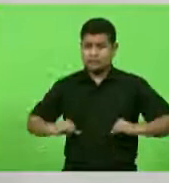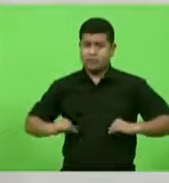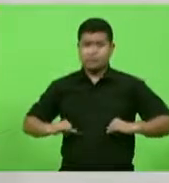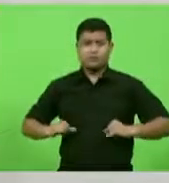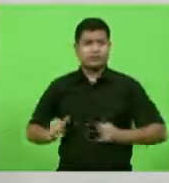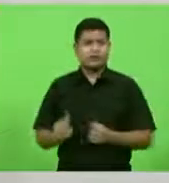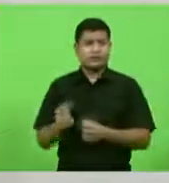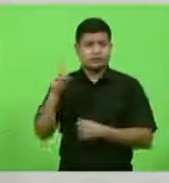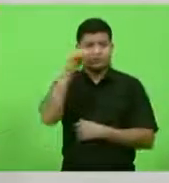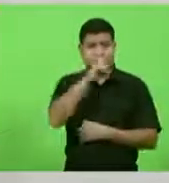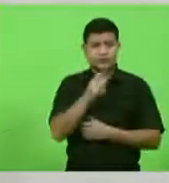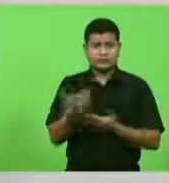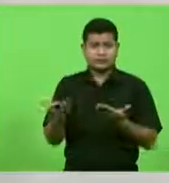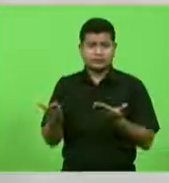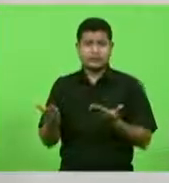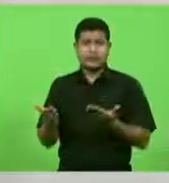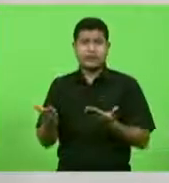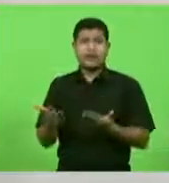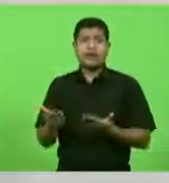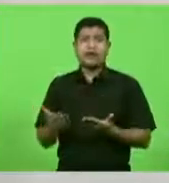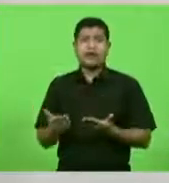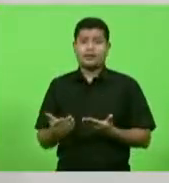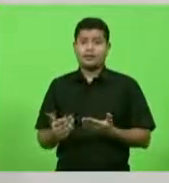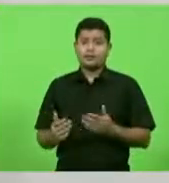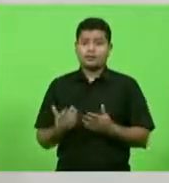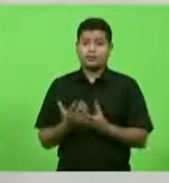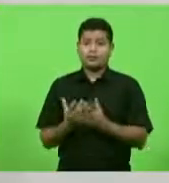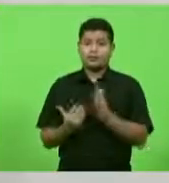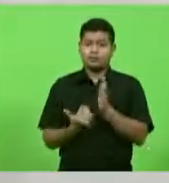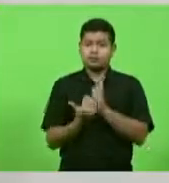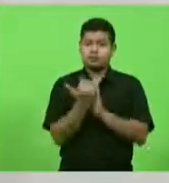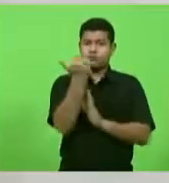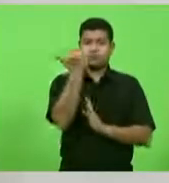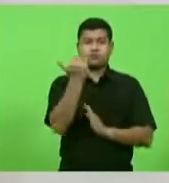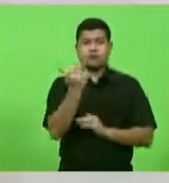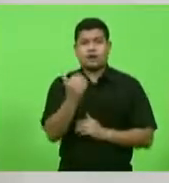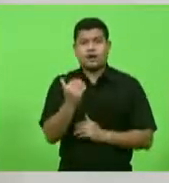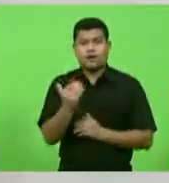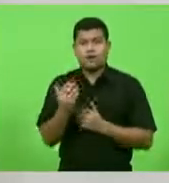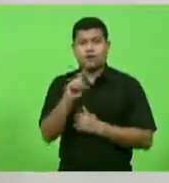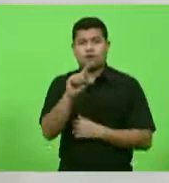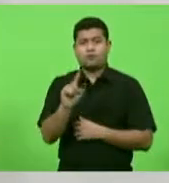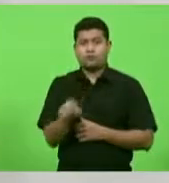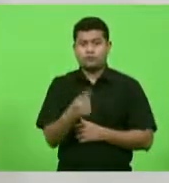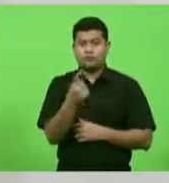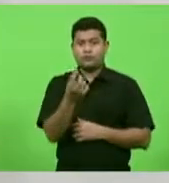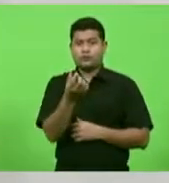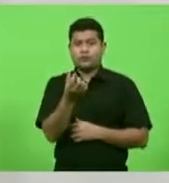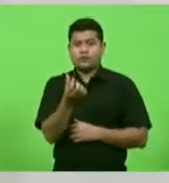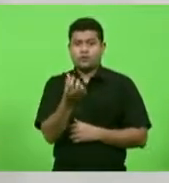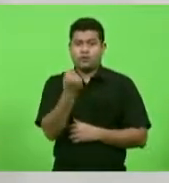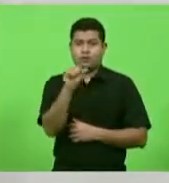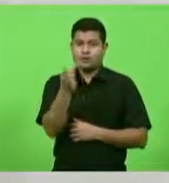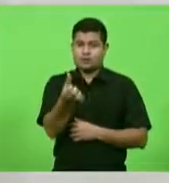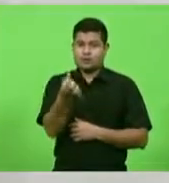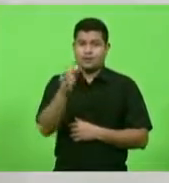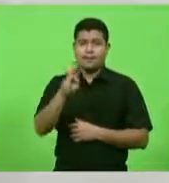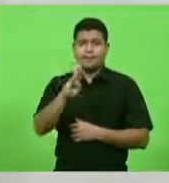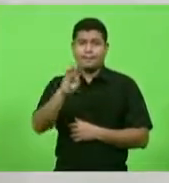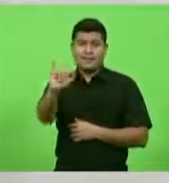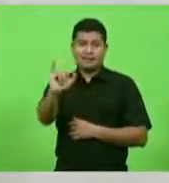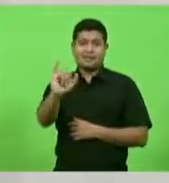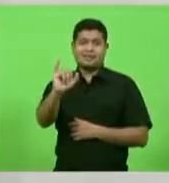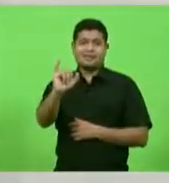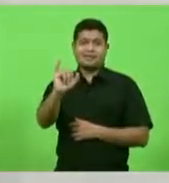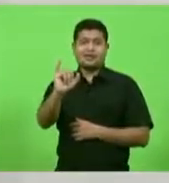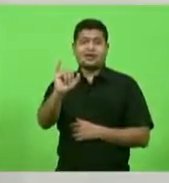O superávit orçamentário de 1,86 bilhões de reais é um número que deve